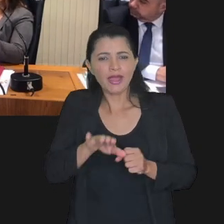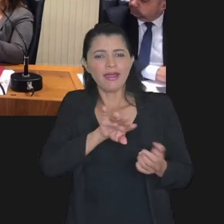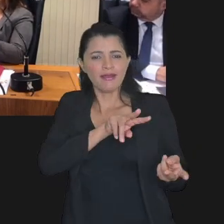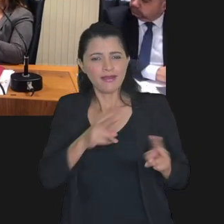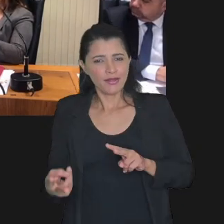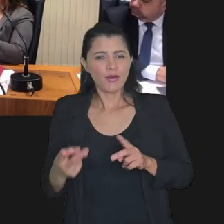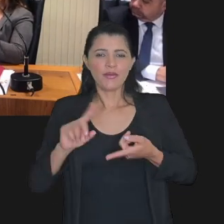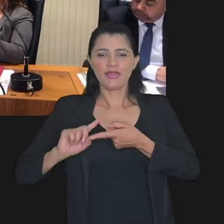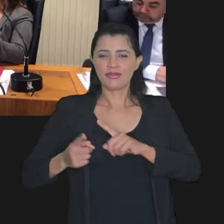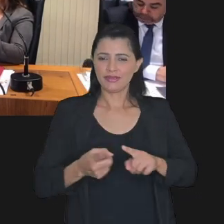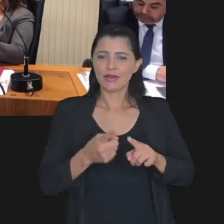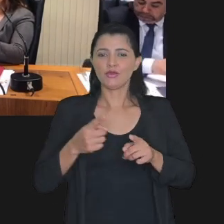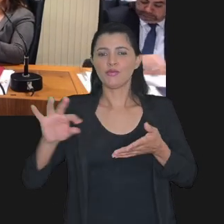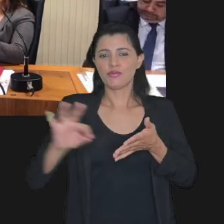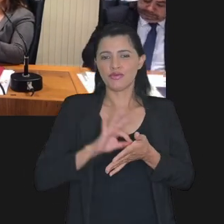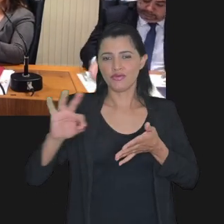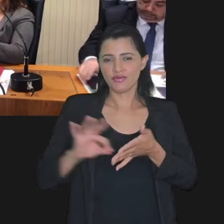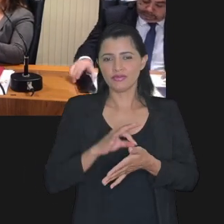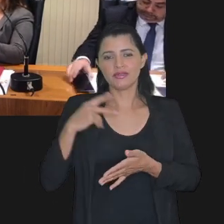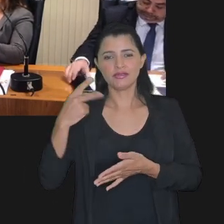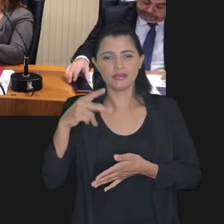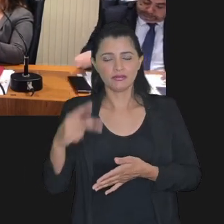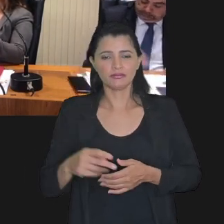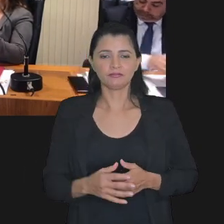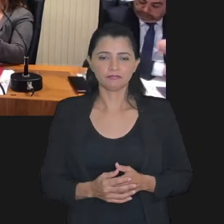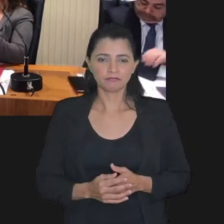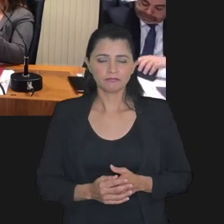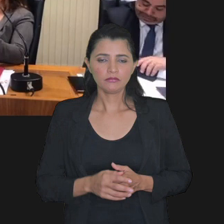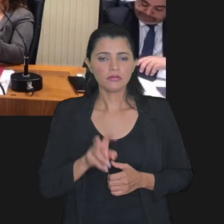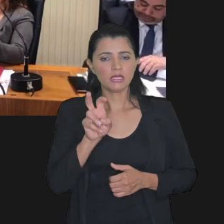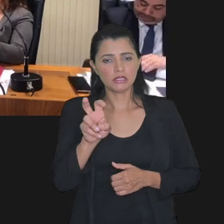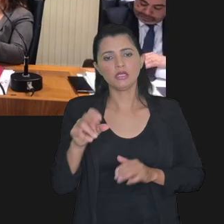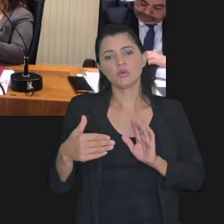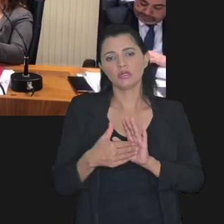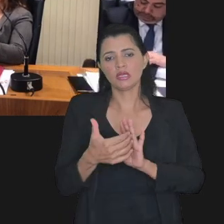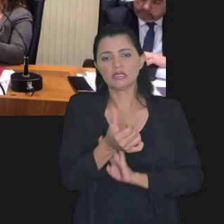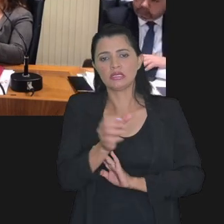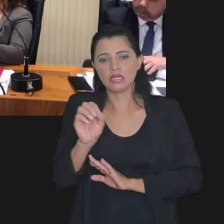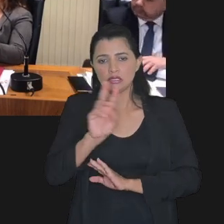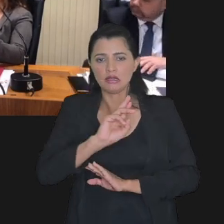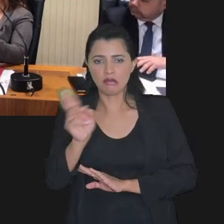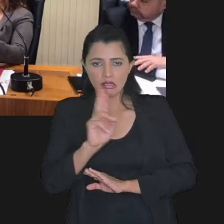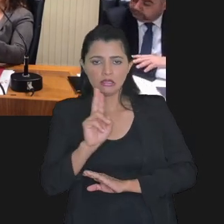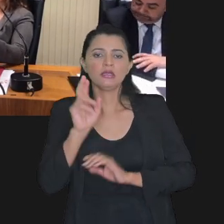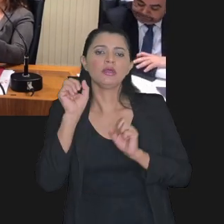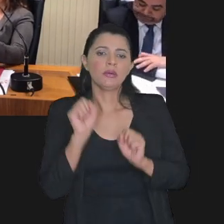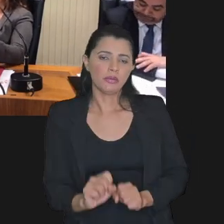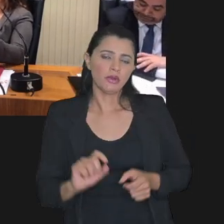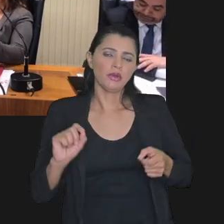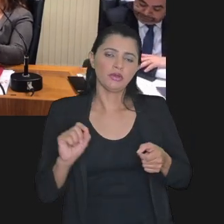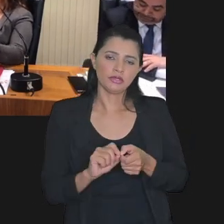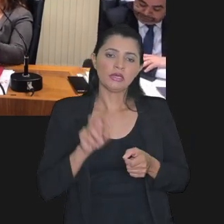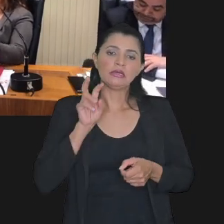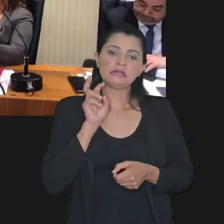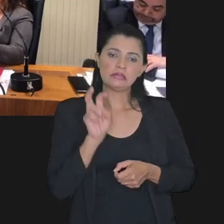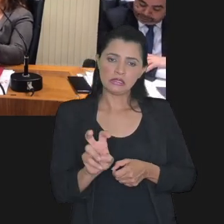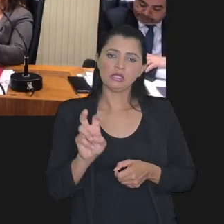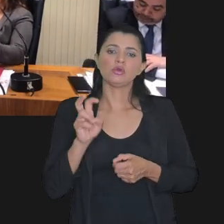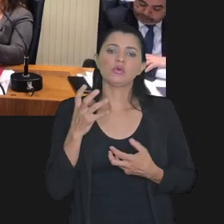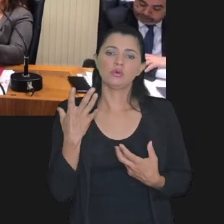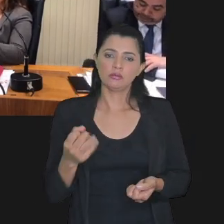valor da inscrição é de ser negociada por inscrição. Cinco inscrições de até 600 salários mínimos pode ser feita cinco